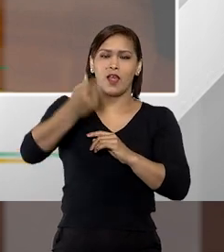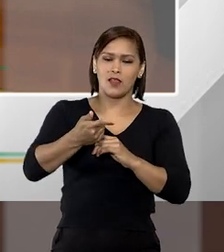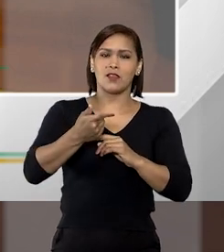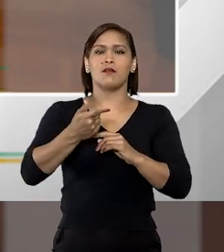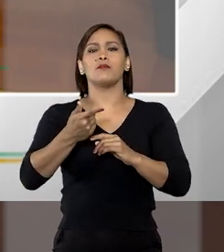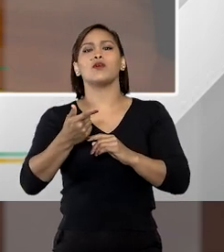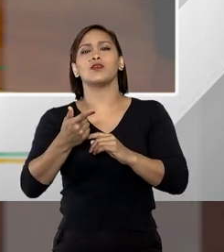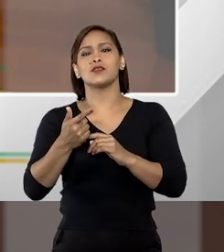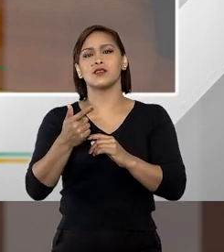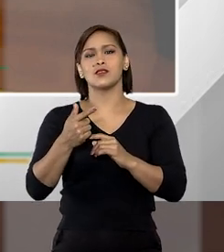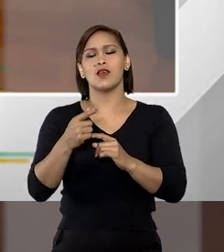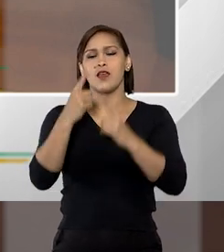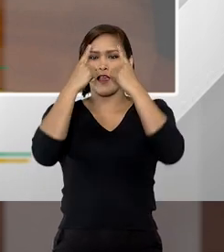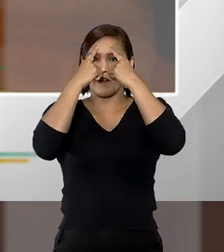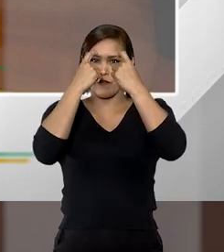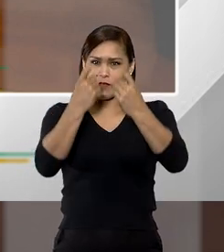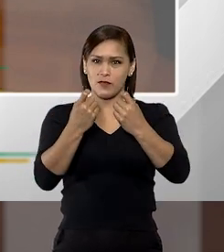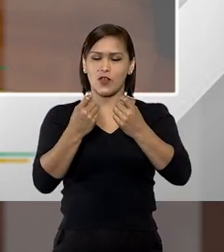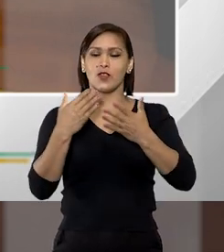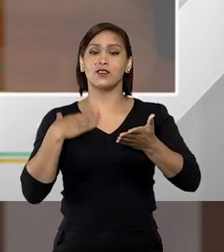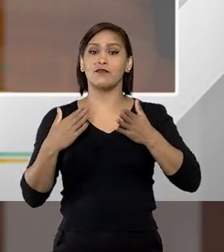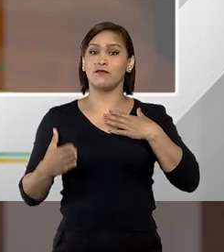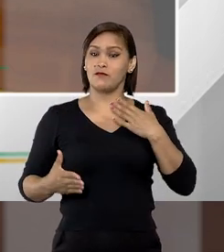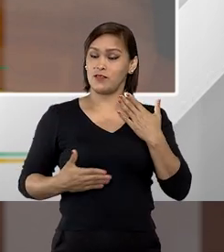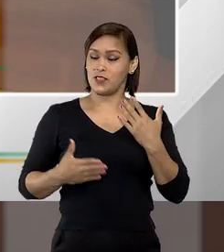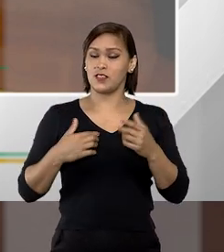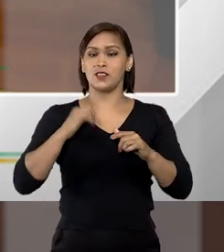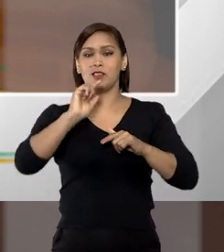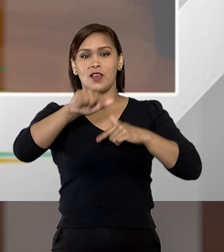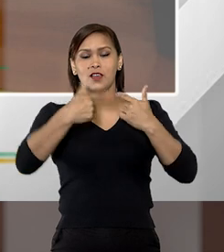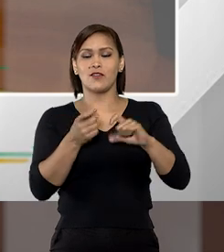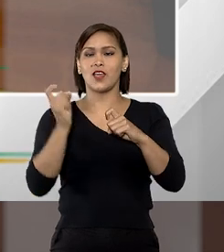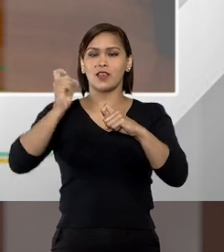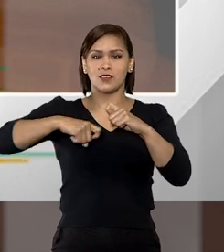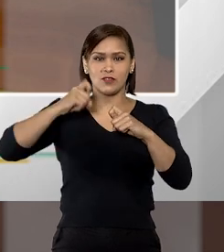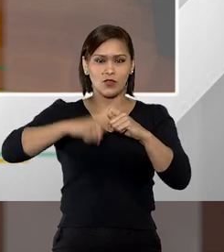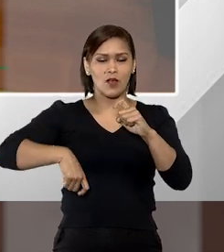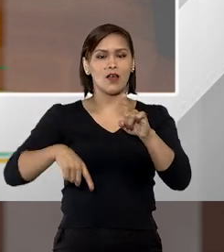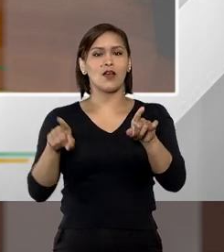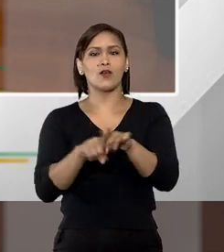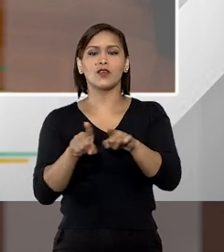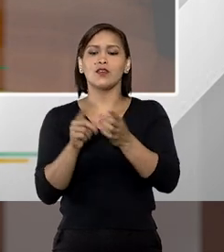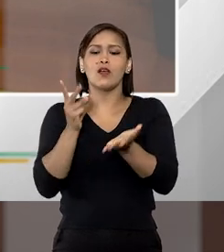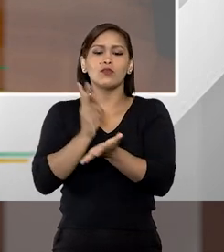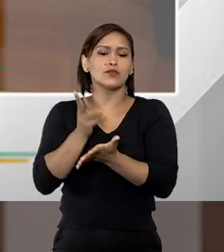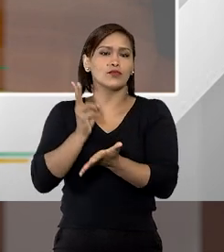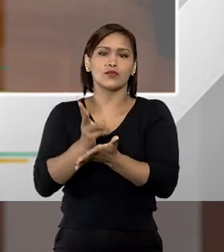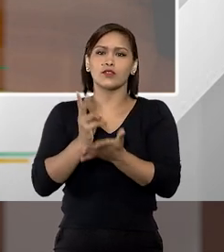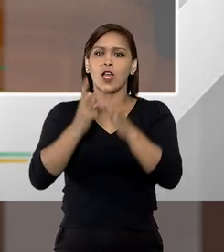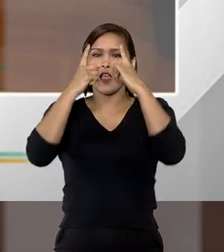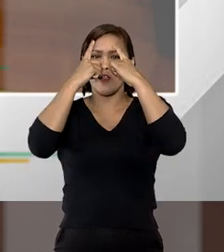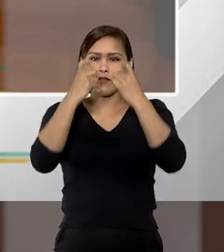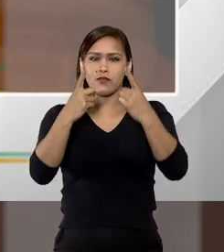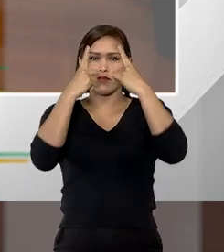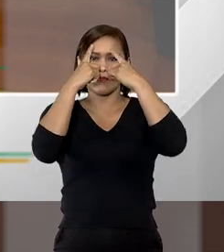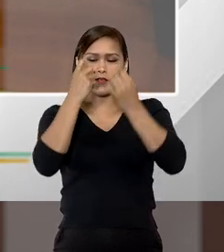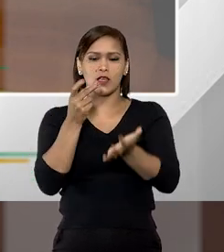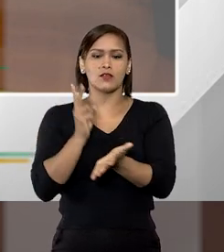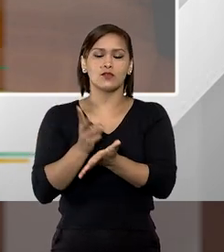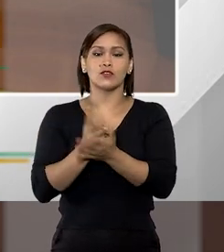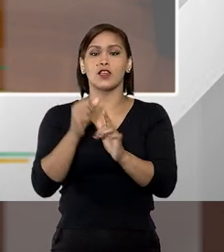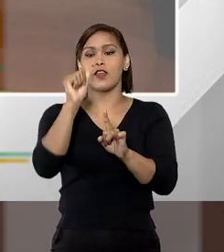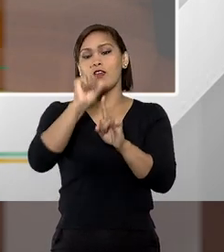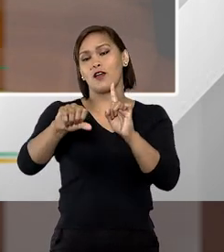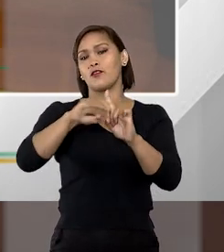passando para a violência, a violência física e a violência sexual, ou seja, ele é um contínuo de violência que acaba com o